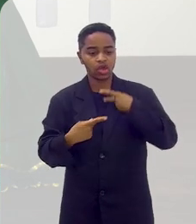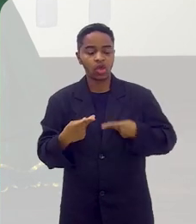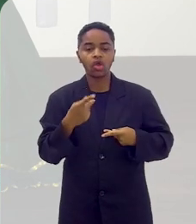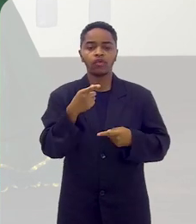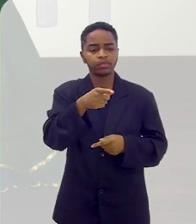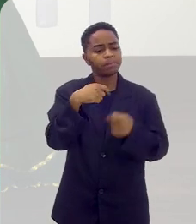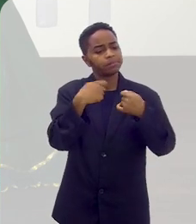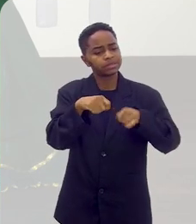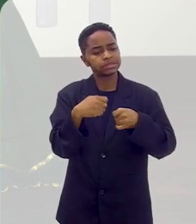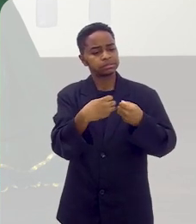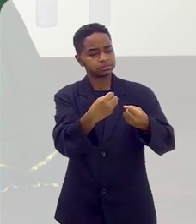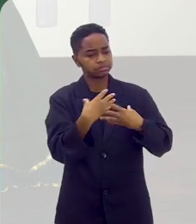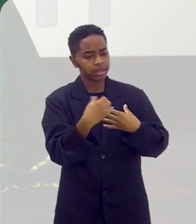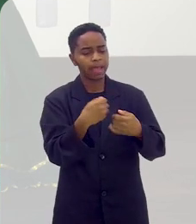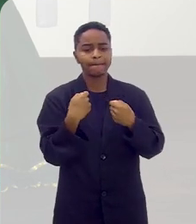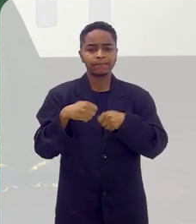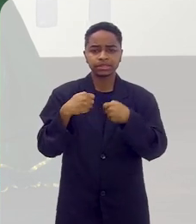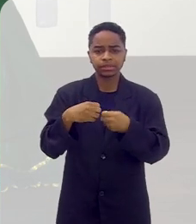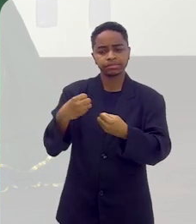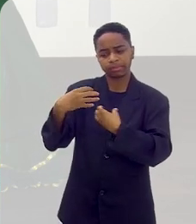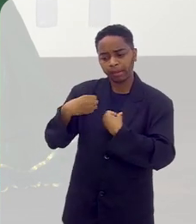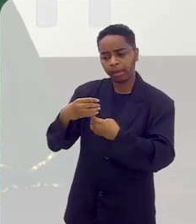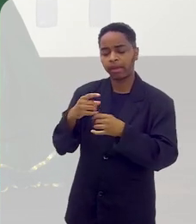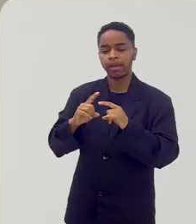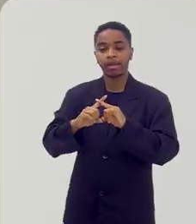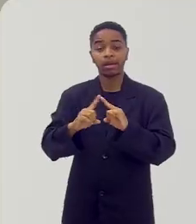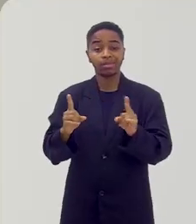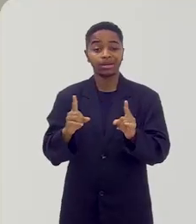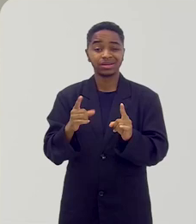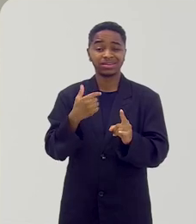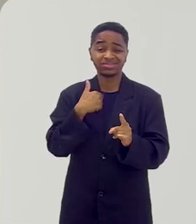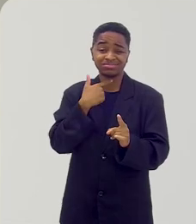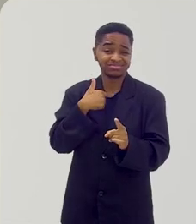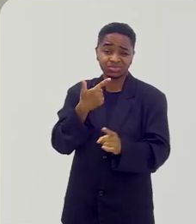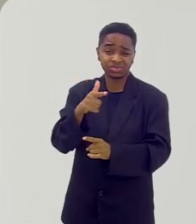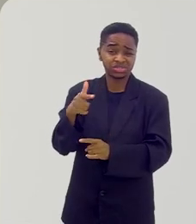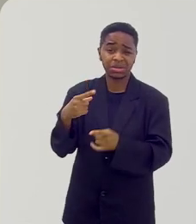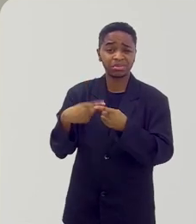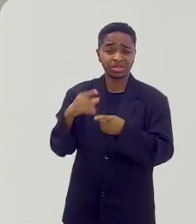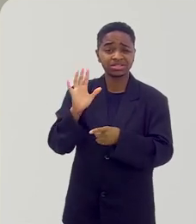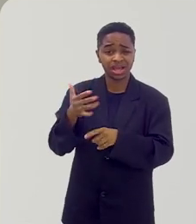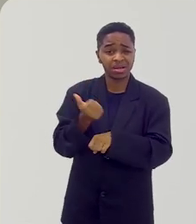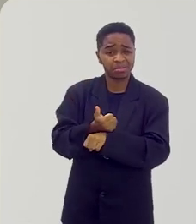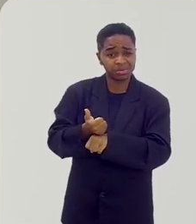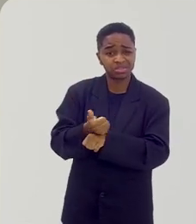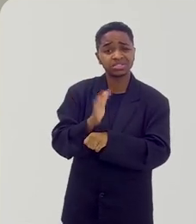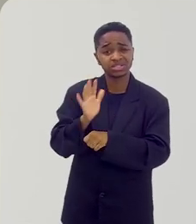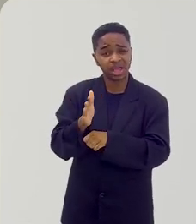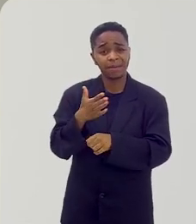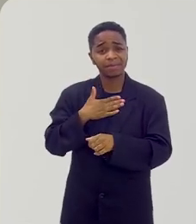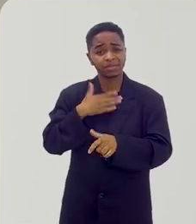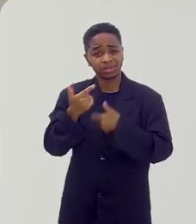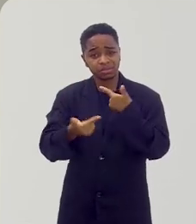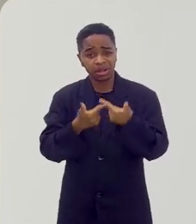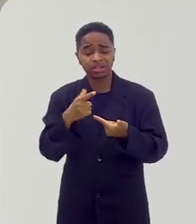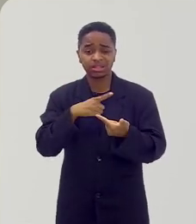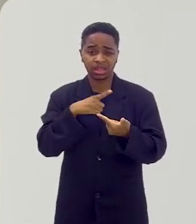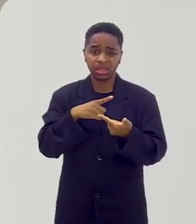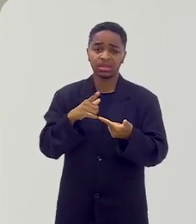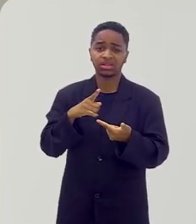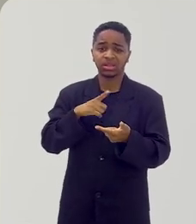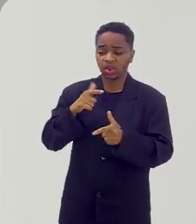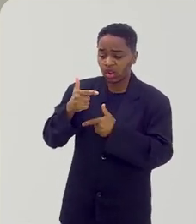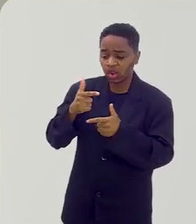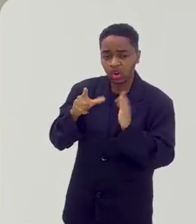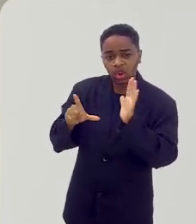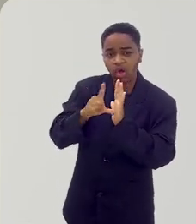Você tem que ser nossa professora, você tem que dar aula. E começou, não era nem minha vontade, porque eu tinha minha profissão, meu trabalho, minha loja, não era